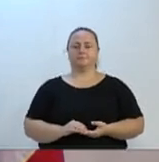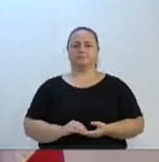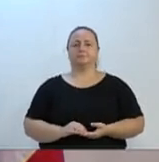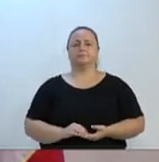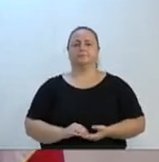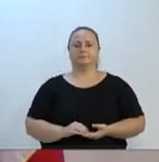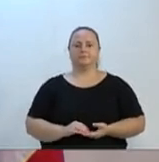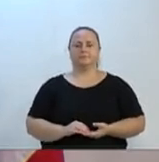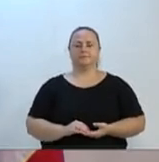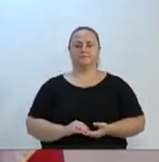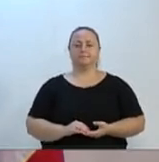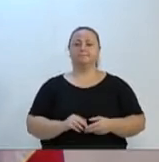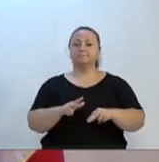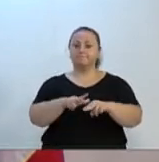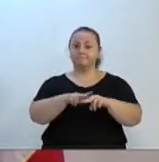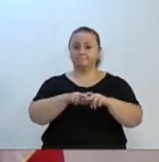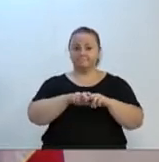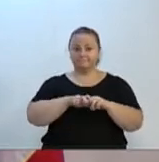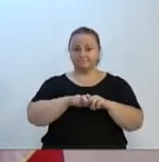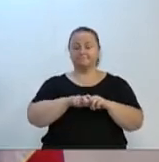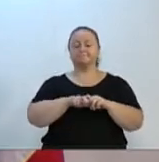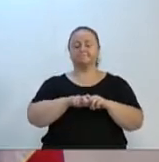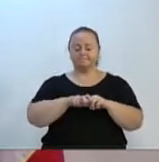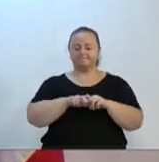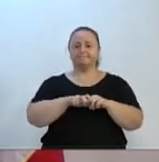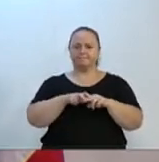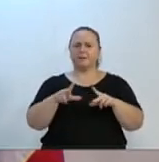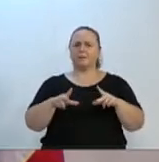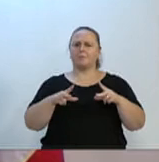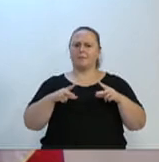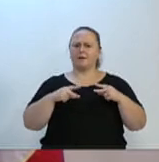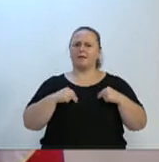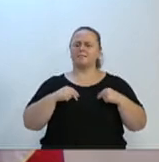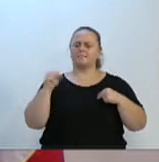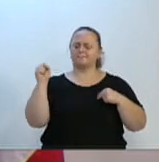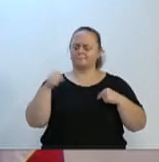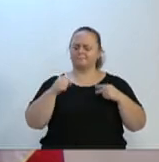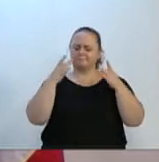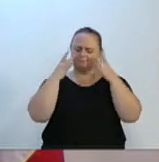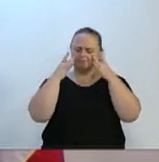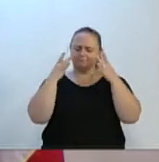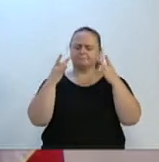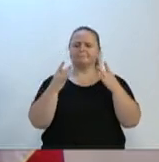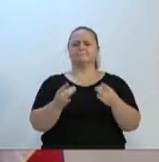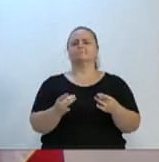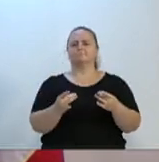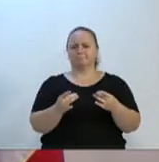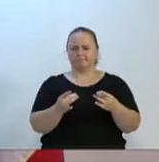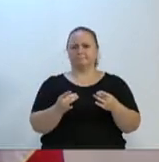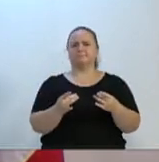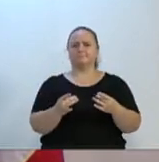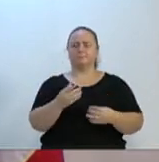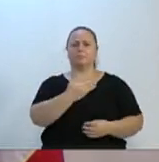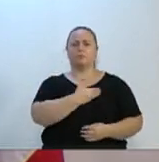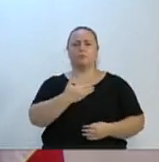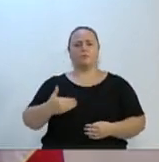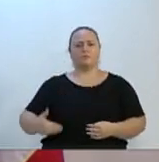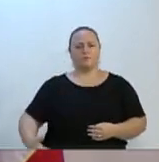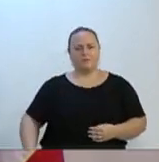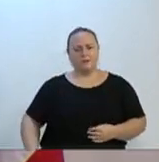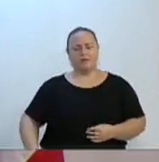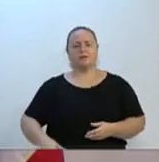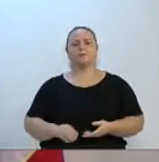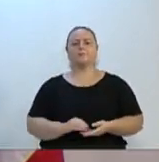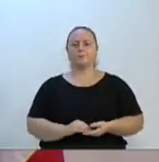vez, merece uma atenção especial do nosso governo do Estado, que muitas vezes acaba